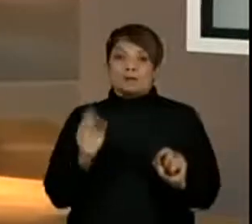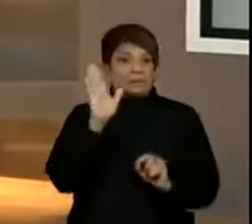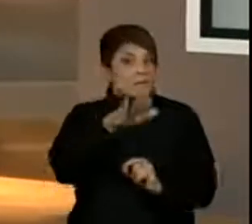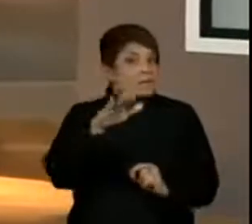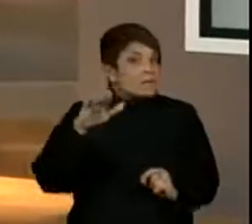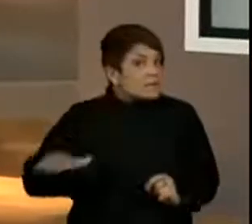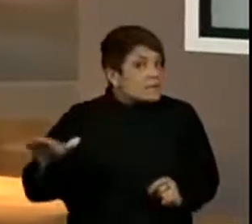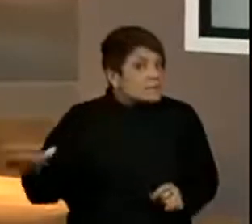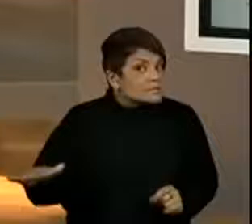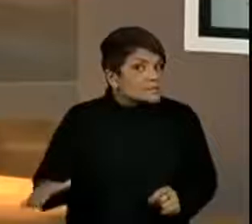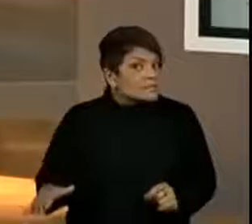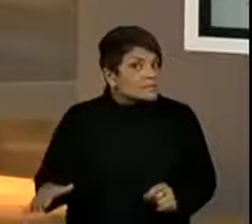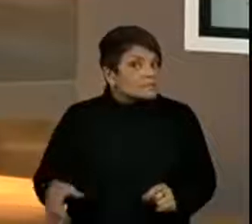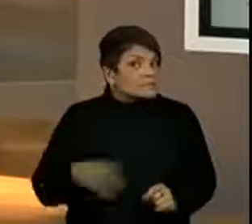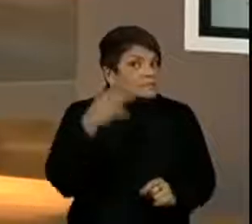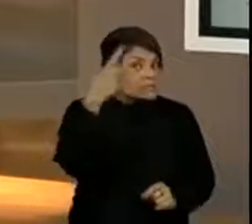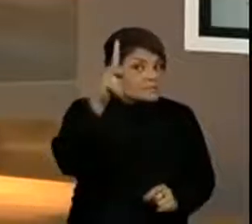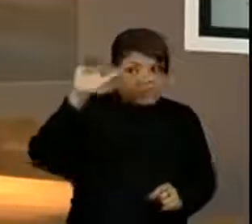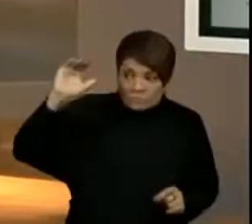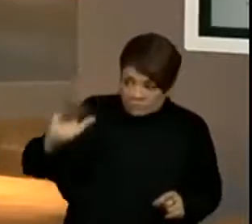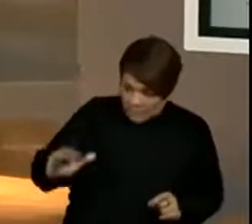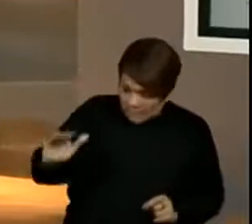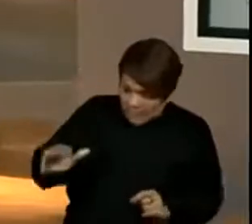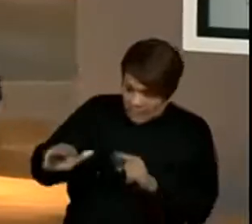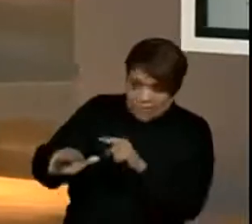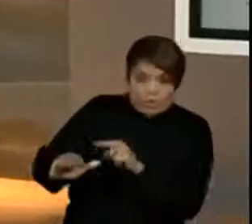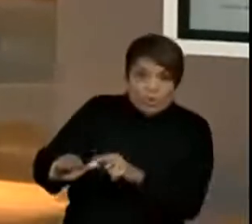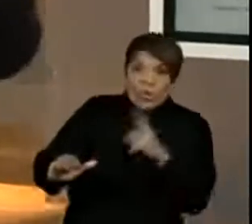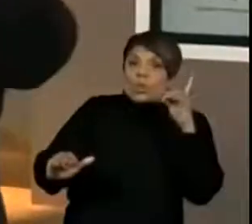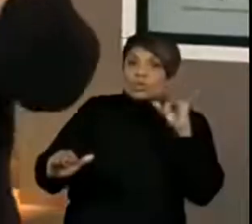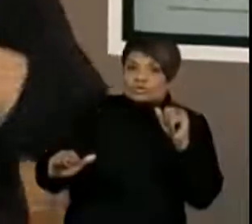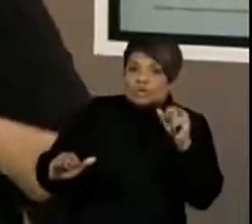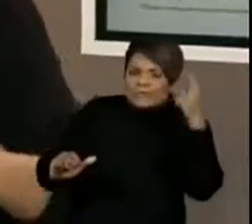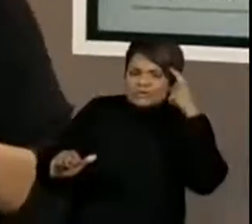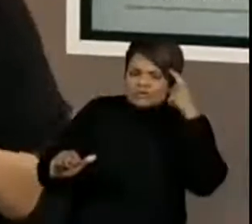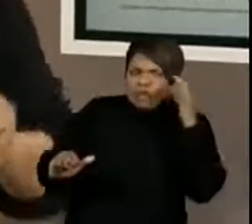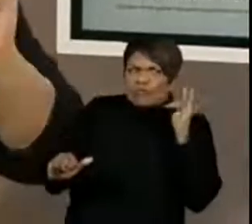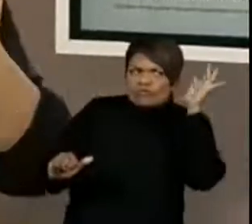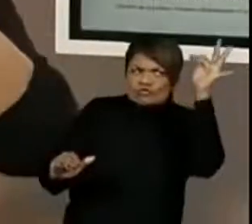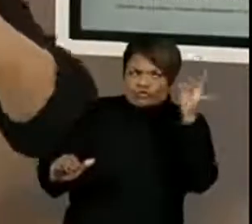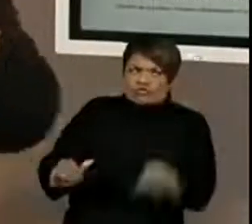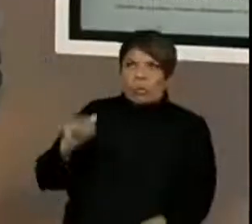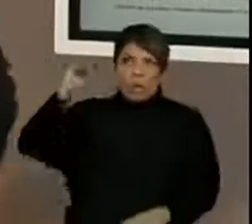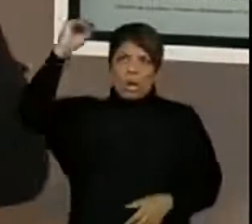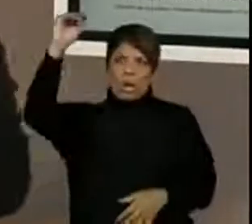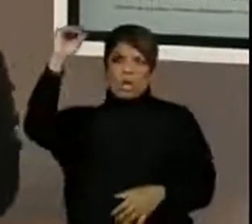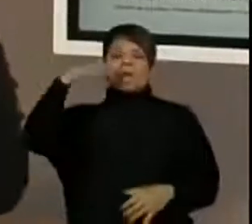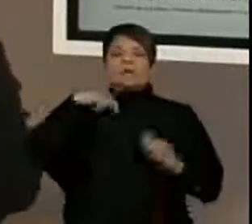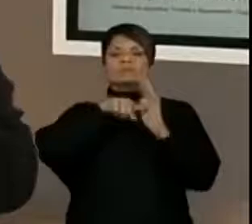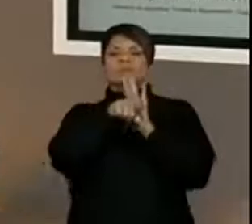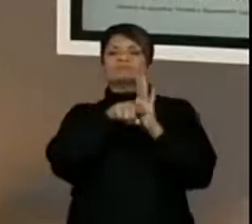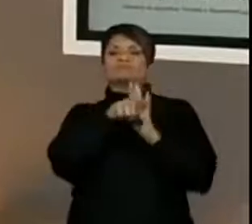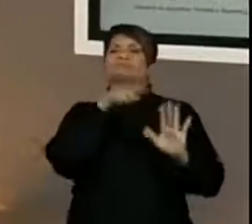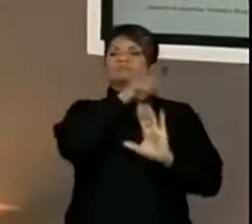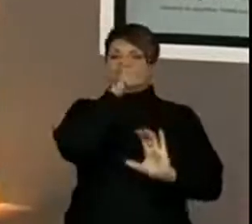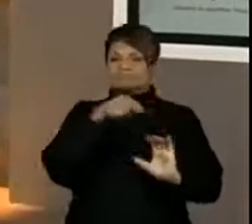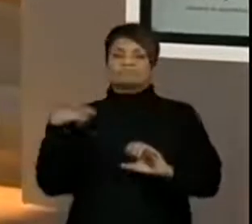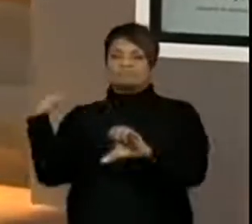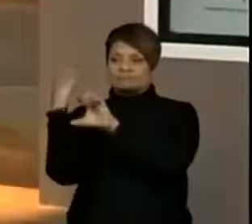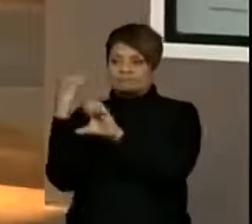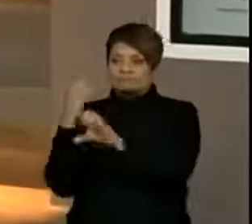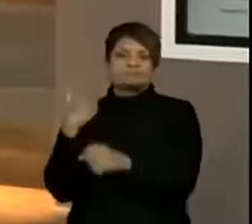do seu tamanho que um dia pensaram, vou ser cientista, vou ser engenheiro, vou